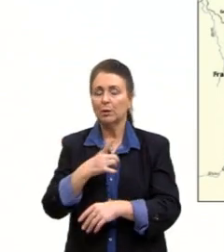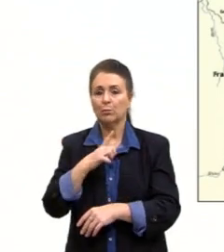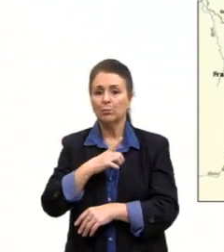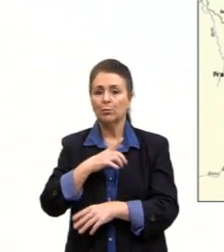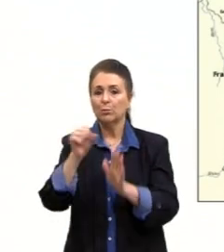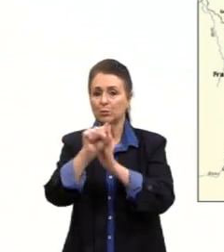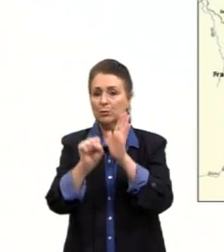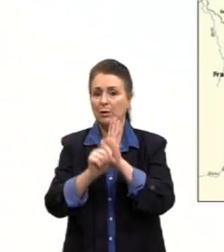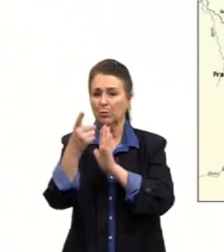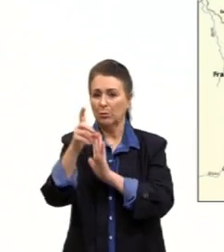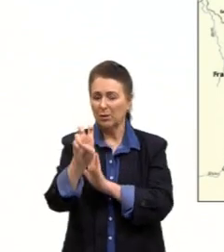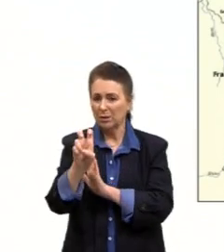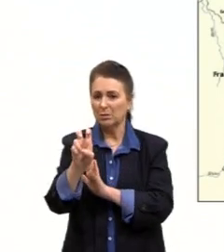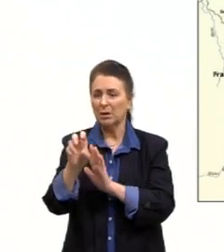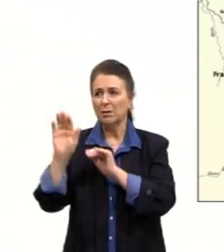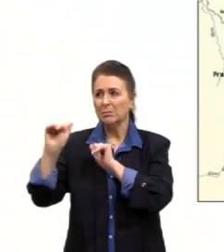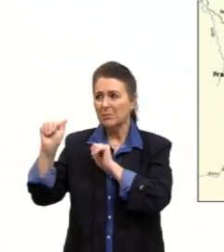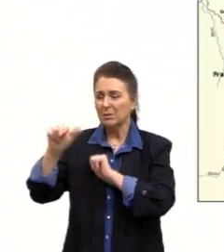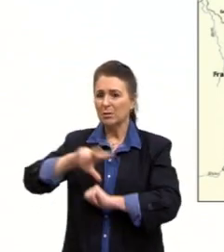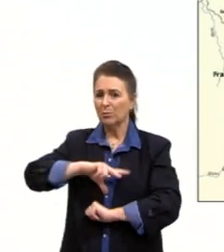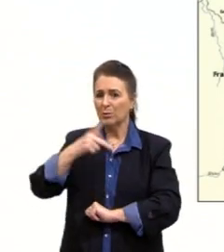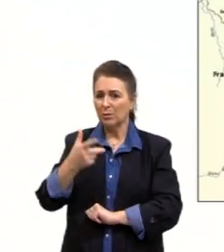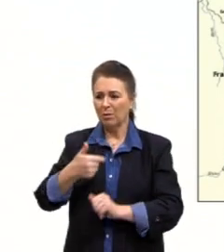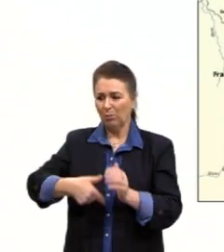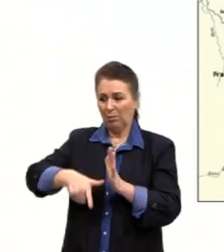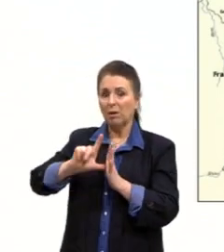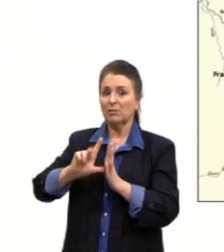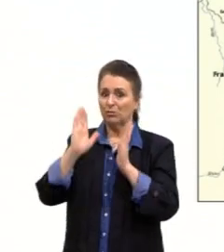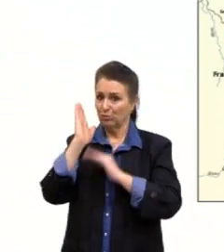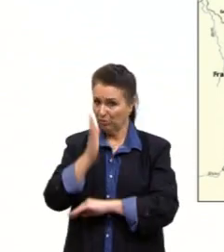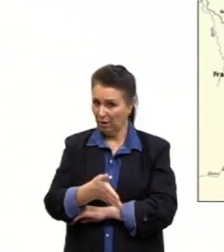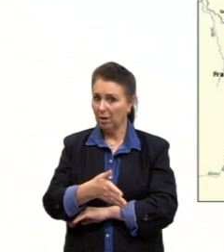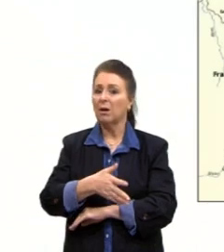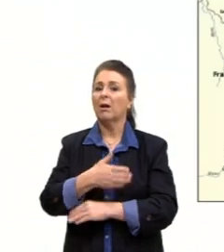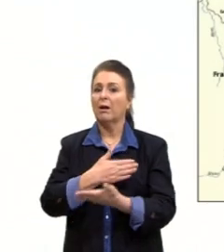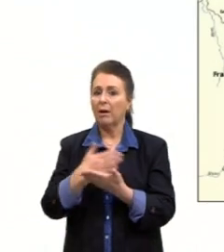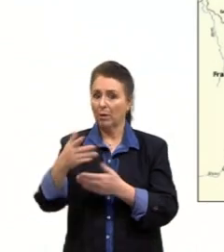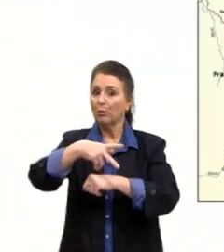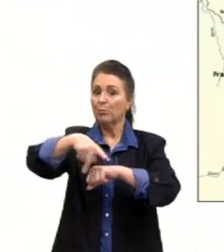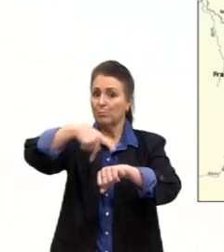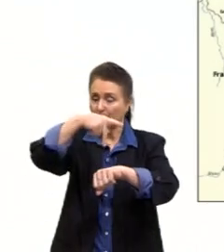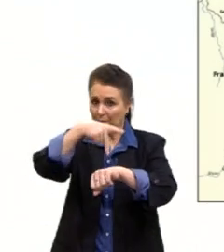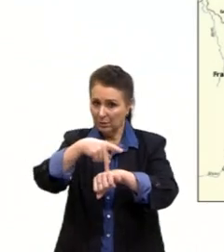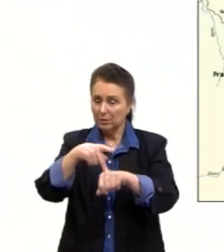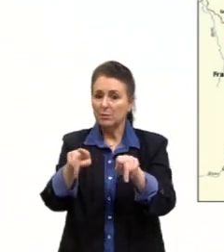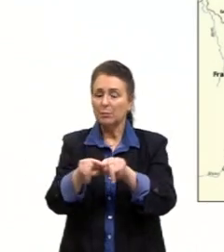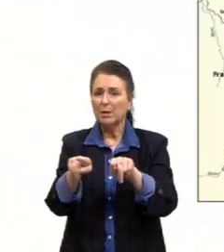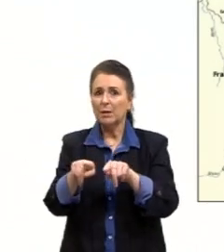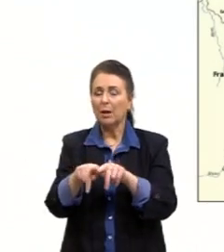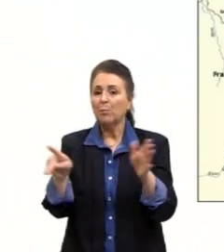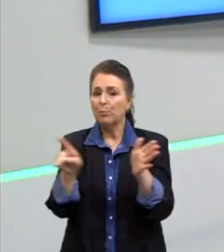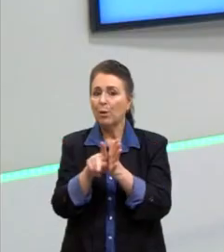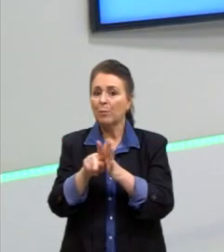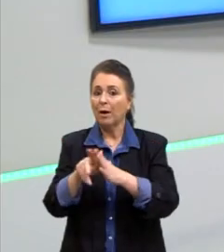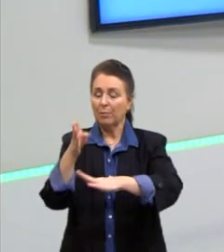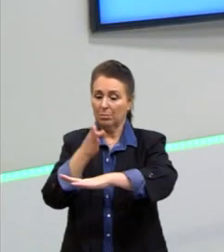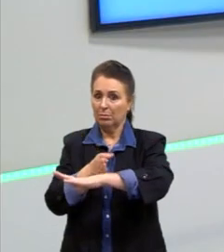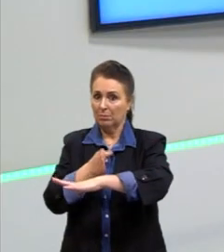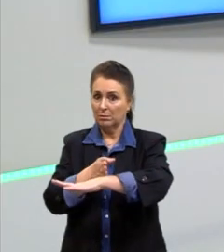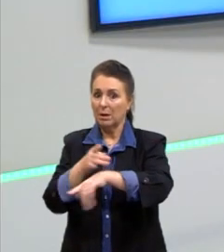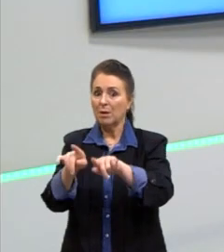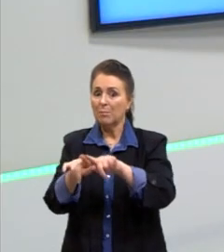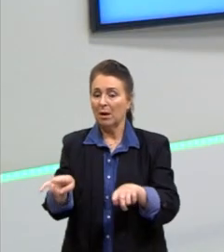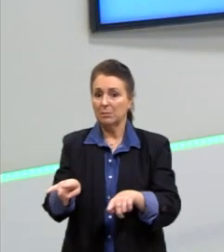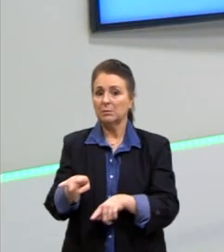Espanha até, Portugal anterior já tinha se formado durante a própria Idade Média. Mas, a Alemanha e a